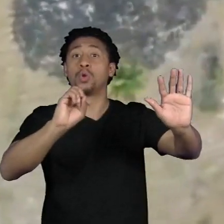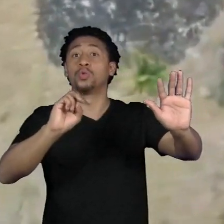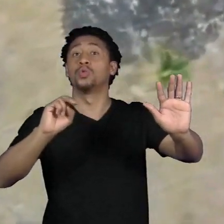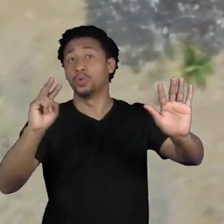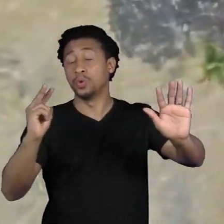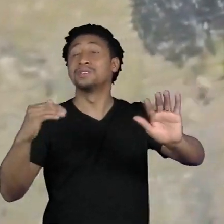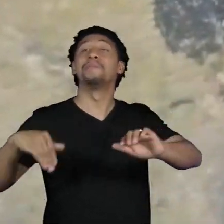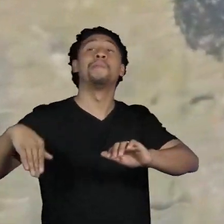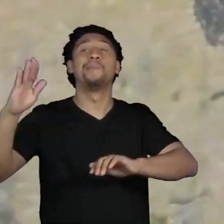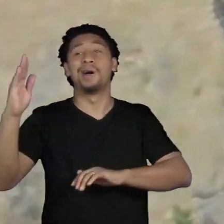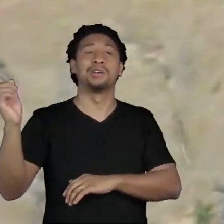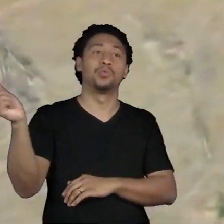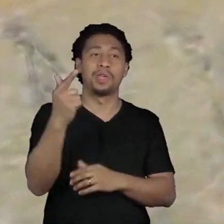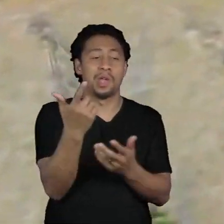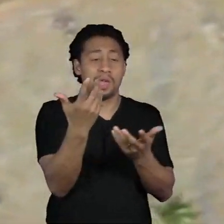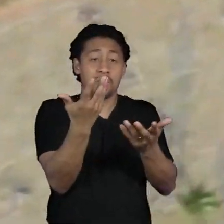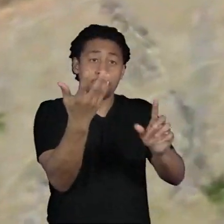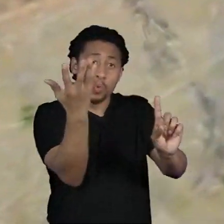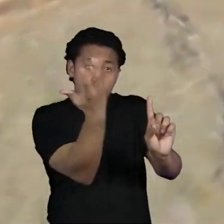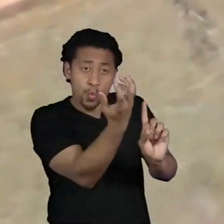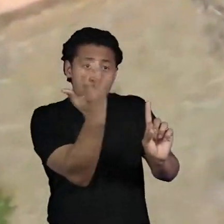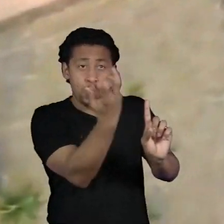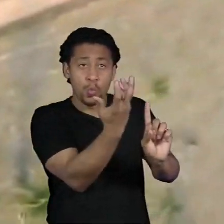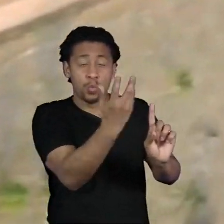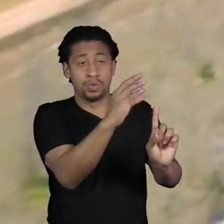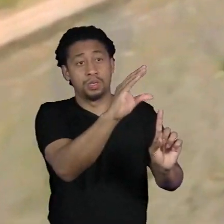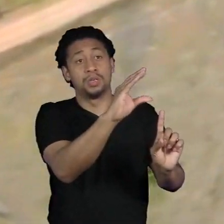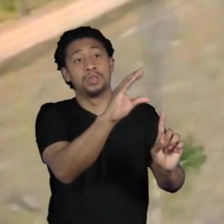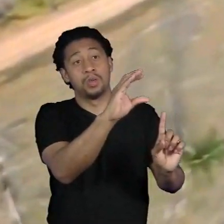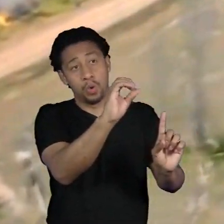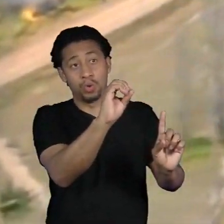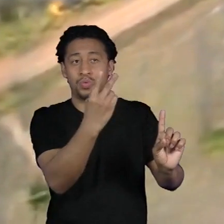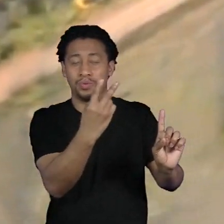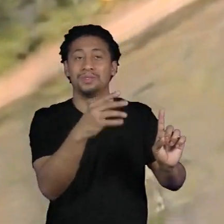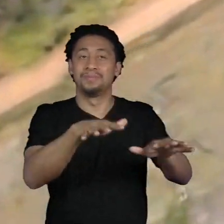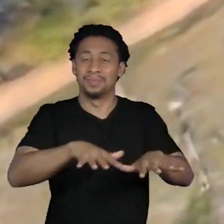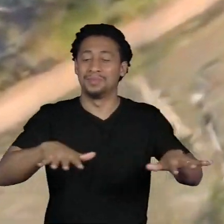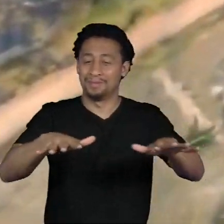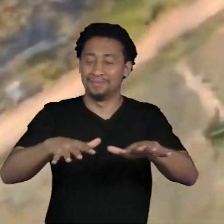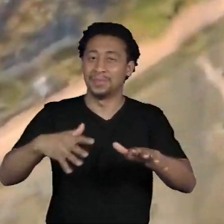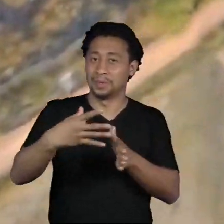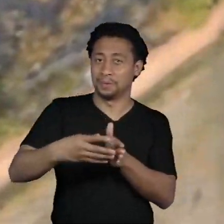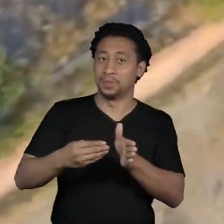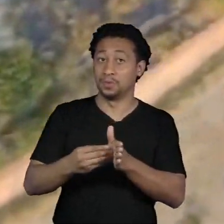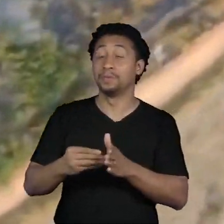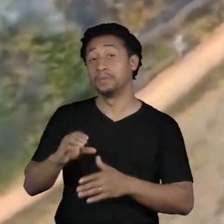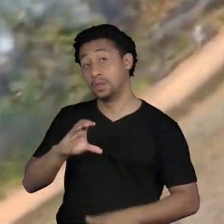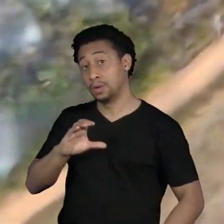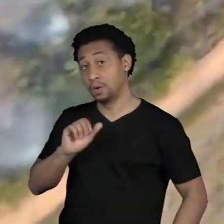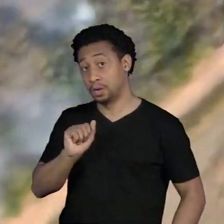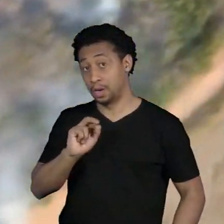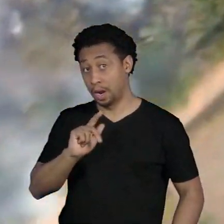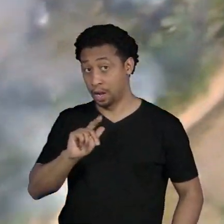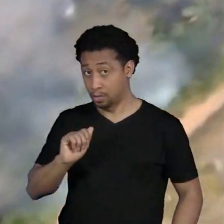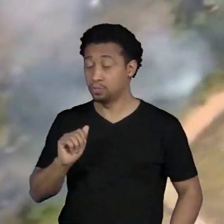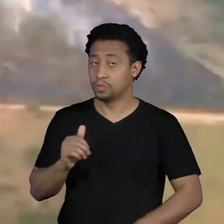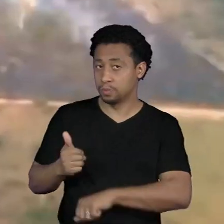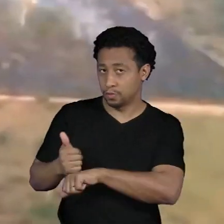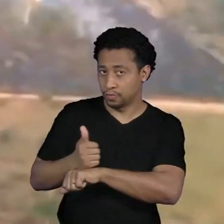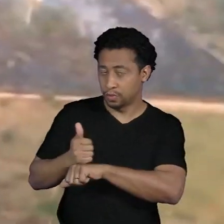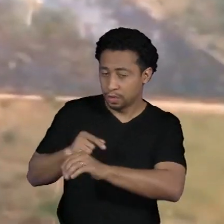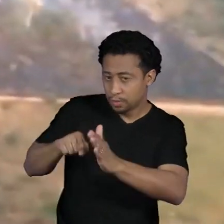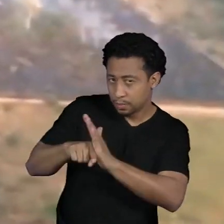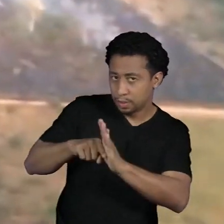em grande parte do sul do bioma e segundo o climatologista Carlos Nobre a Amazônia está perto de